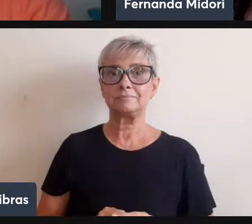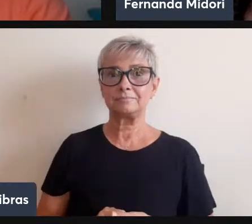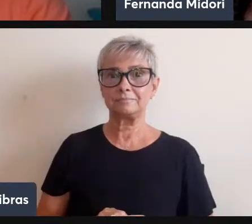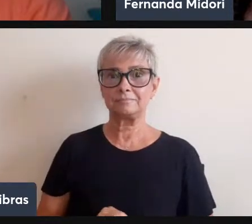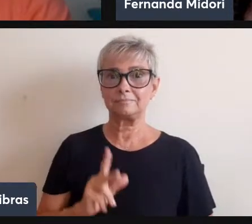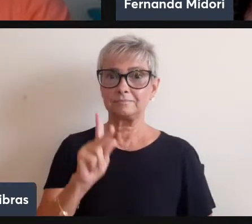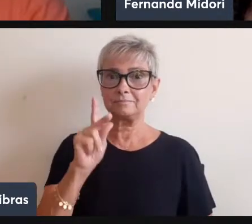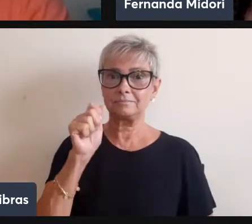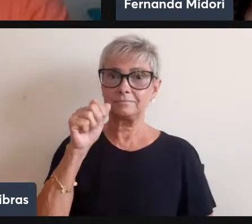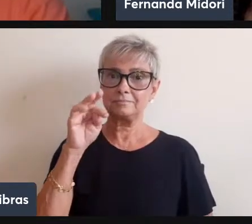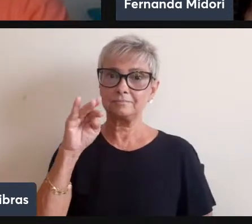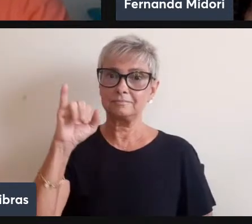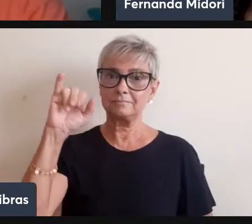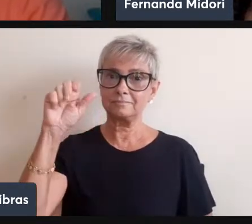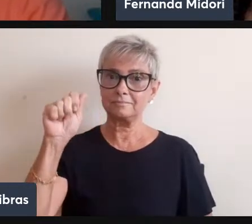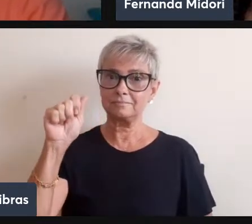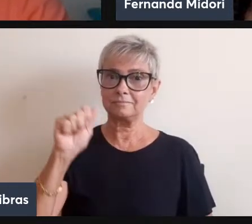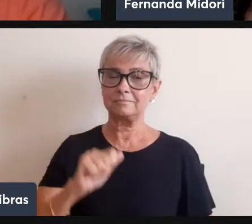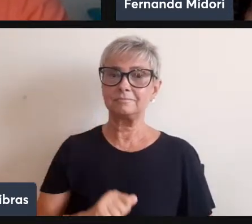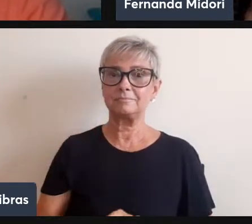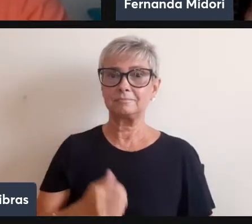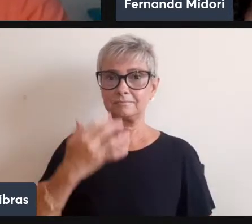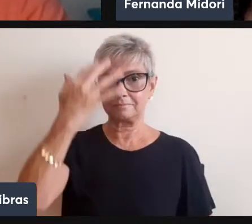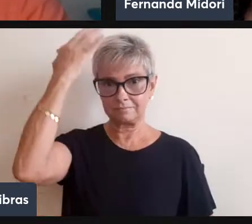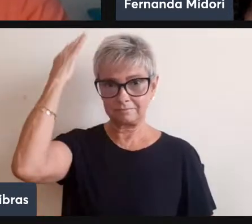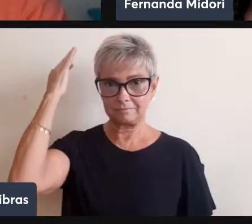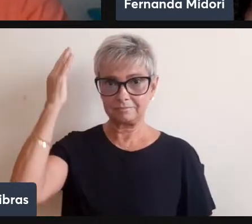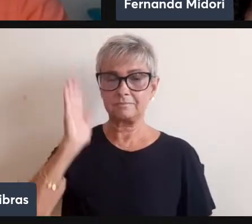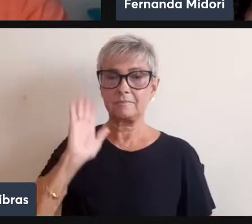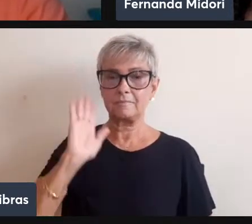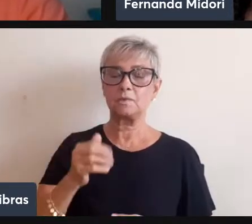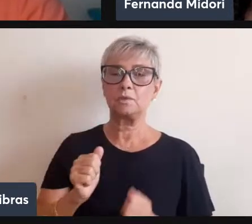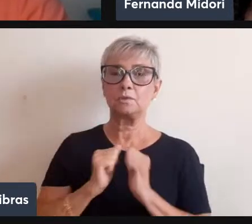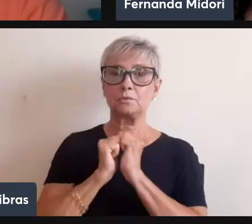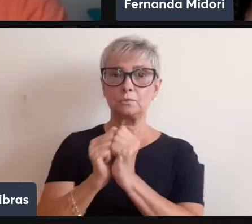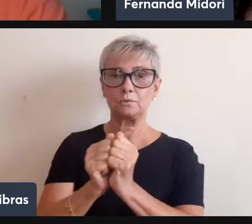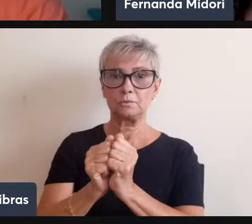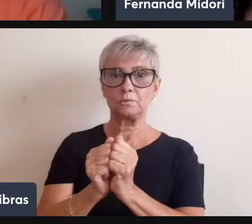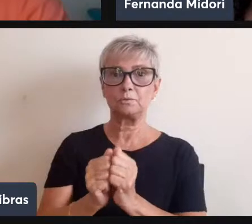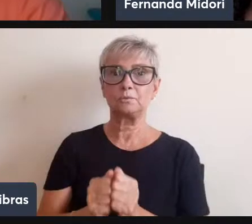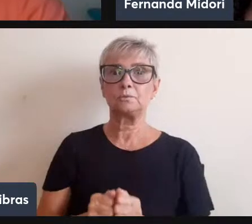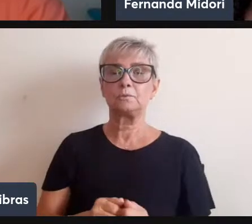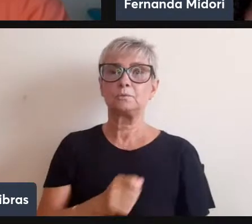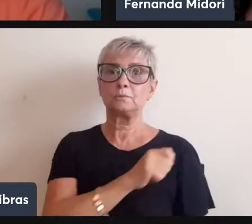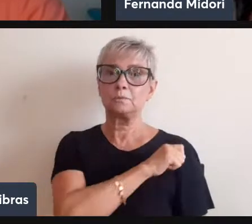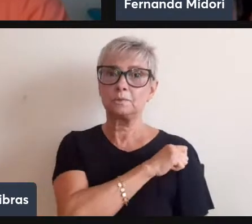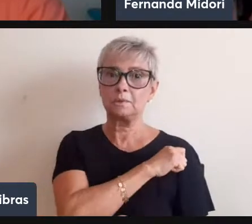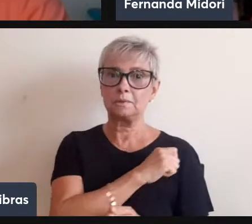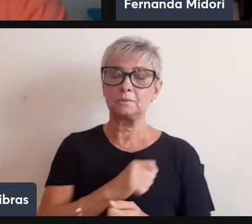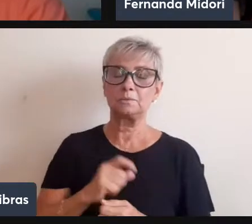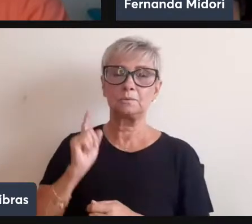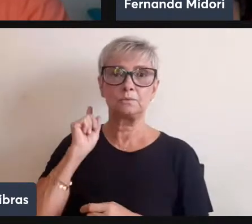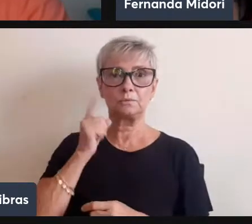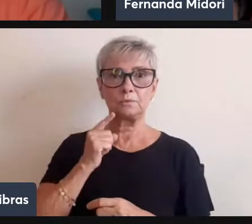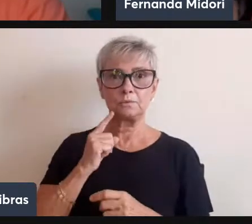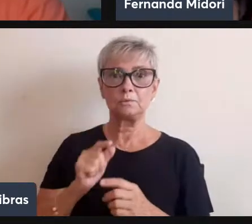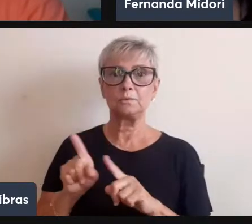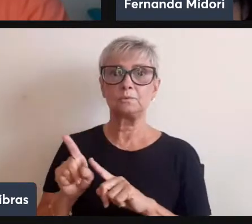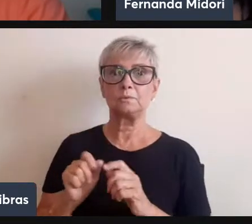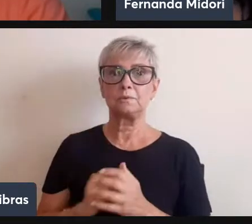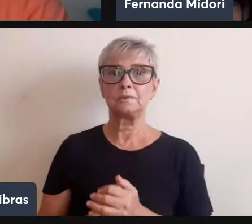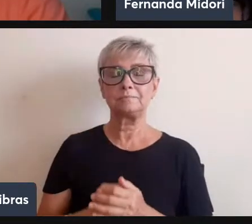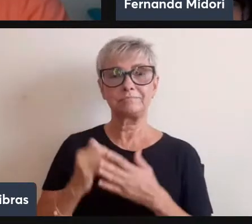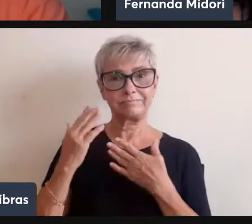Kátia. Kátia já acompanha um estudante que temos, que é o usuário de língua de sinais na Escola Guinhar. Muito obrigado, viu,